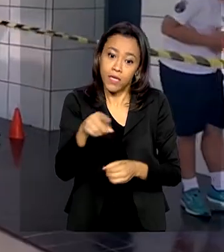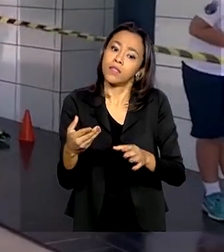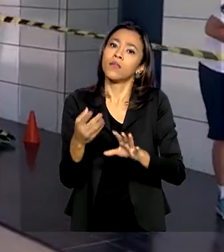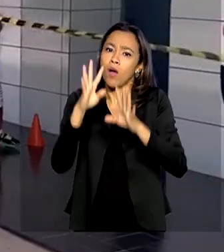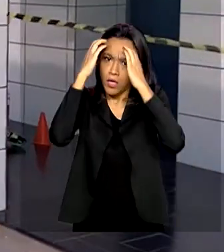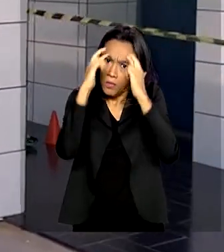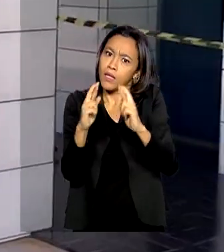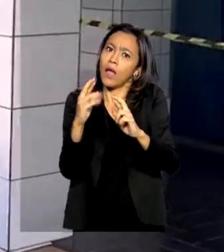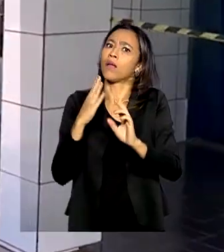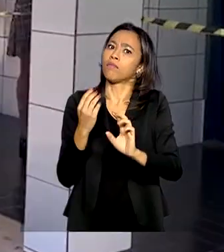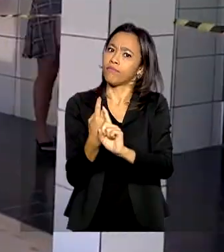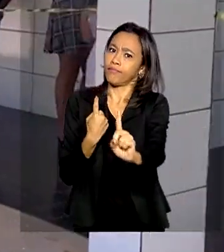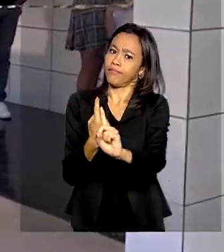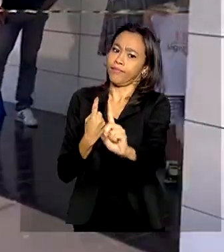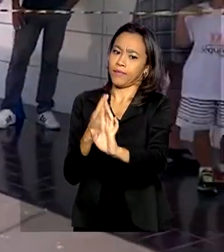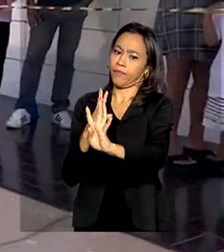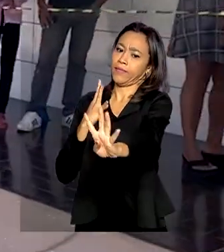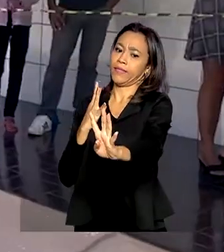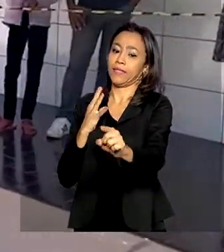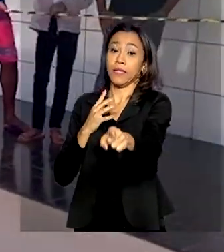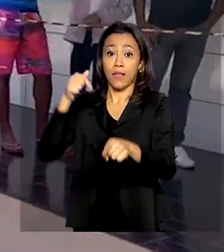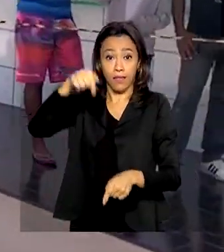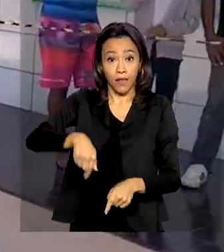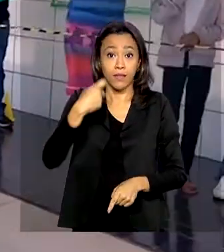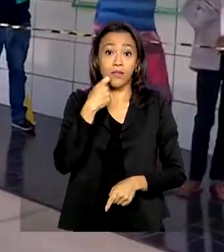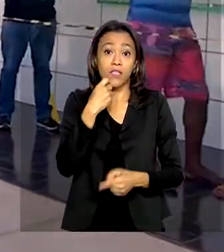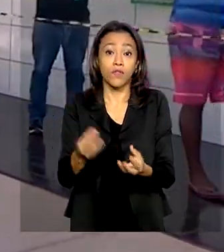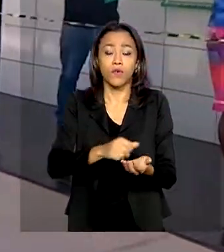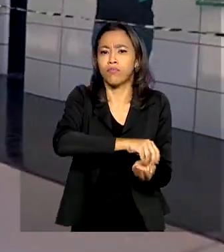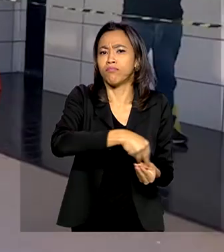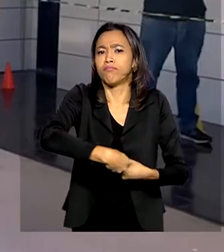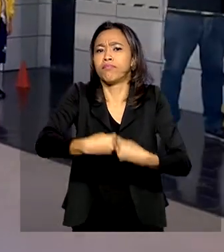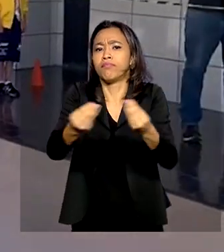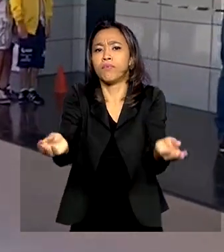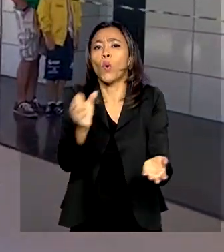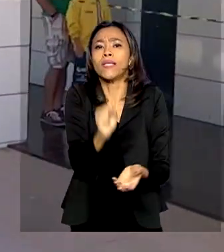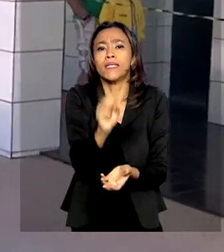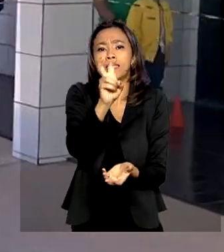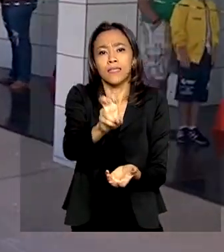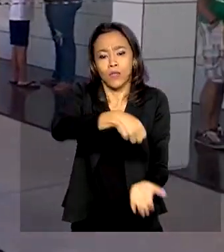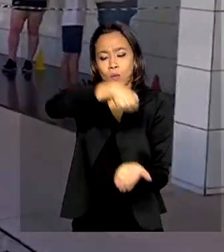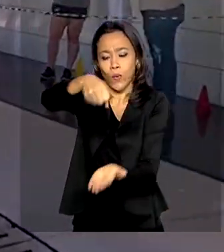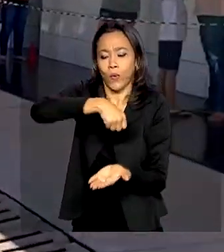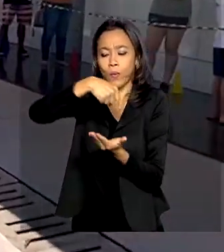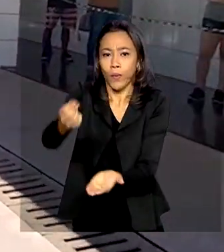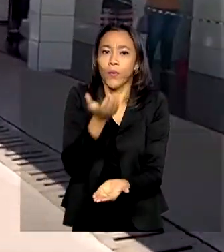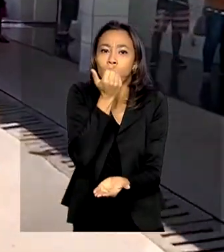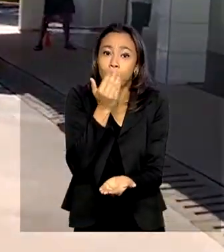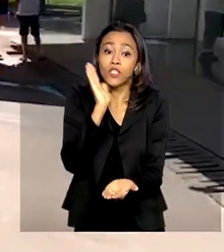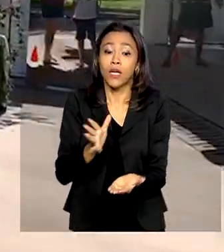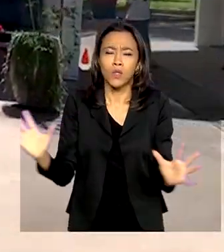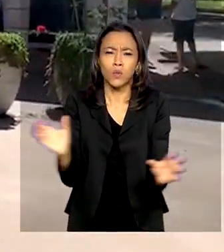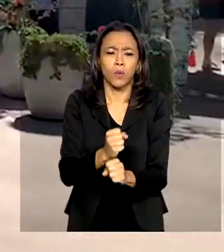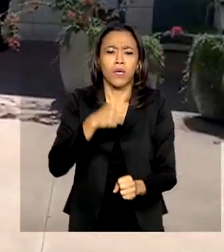exigida. Só nesta terça-feira foram distribuídas 85 cestas básicas. Ao todo, já foram entregues 18